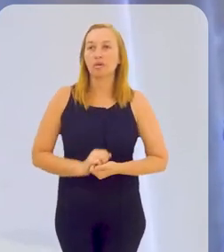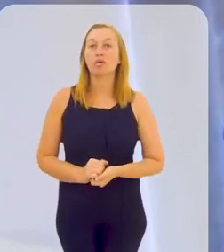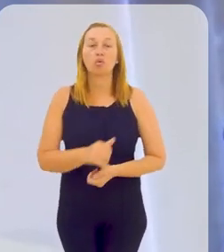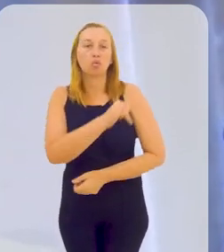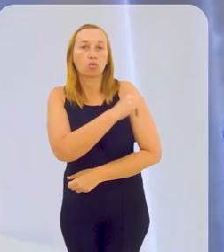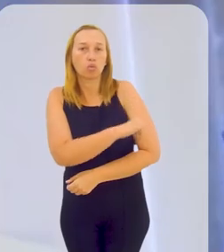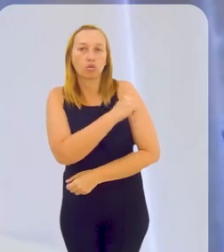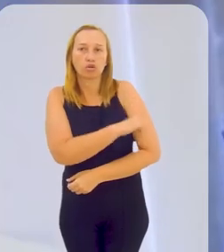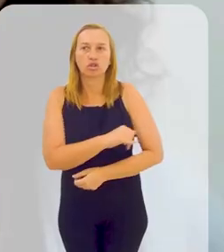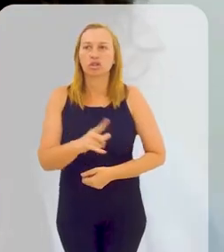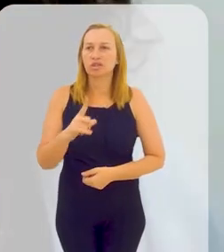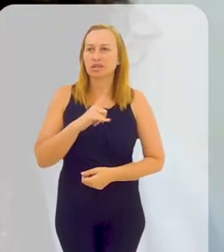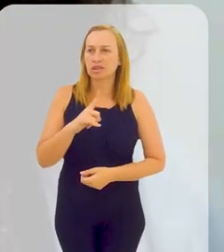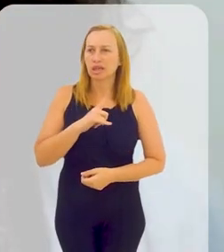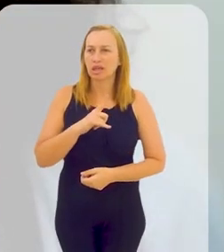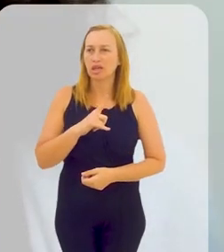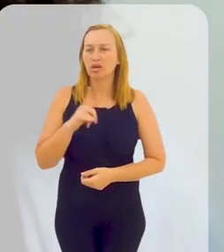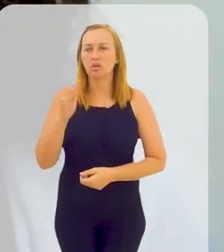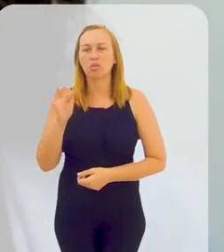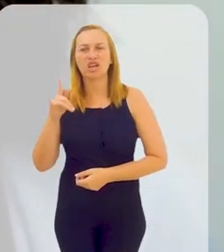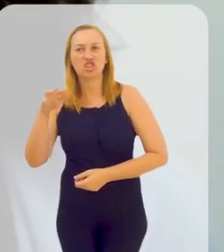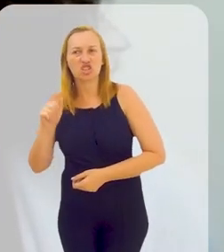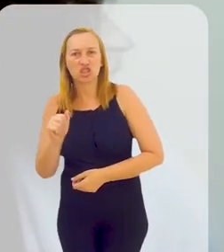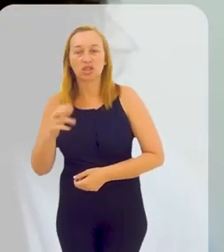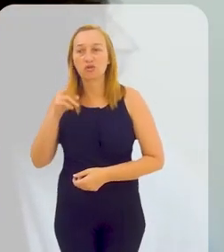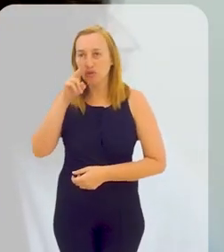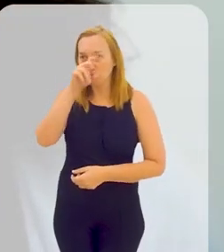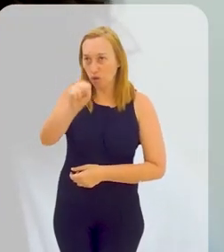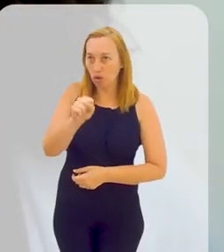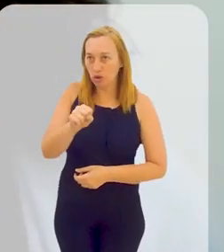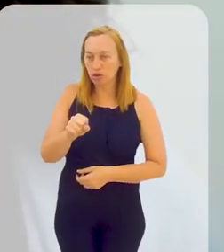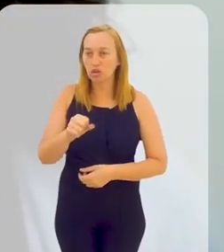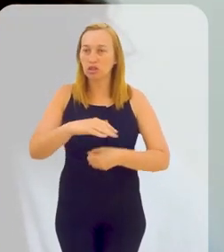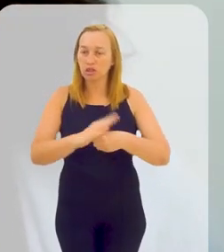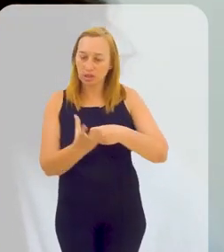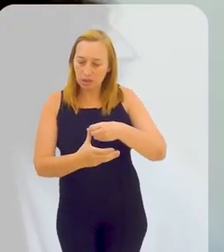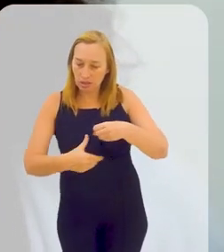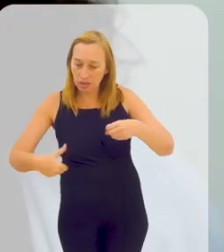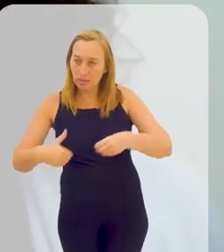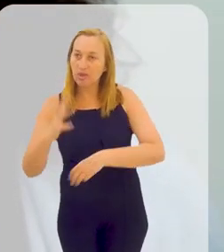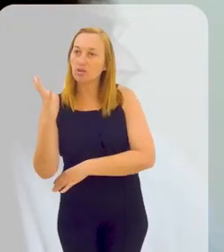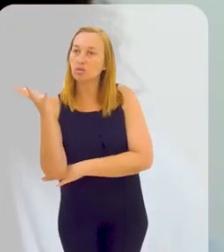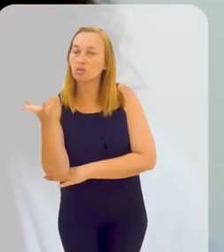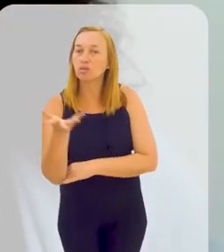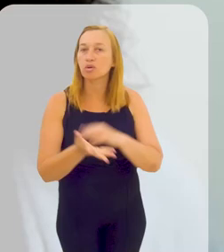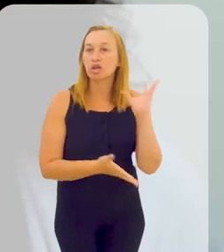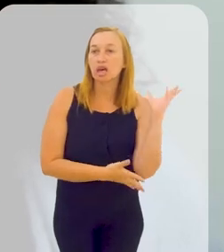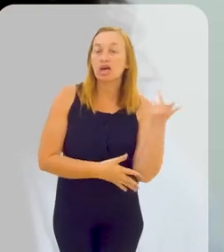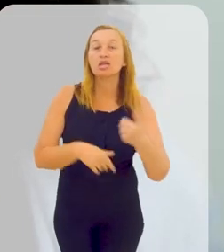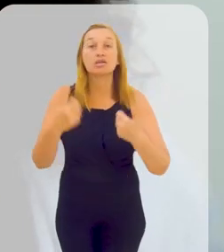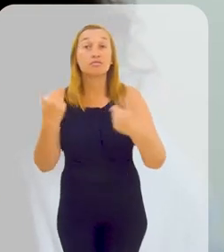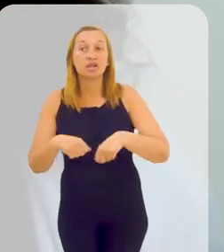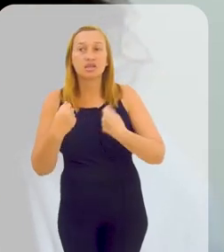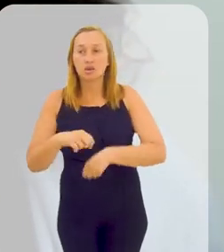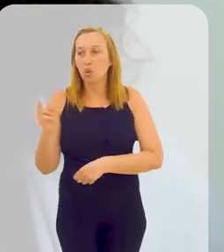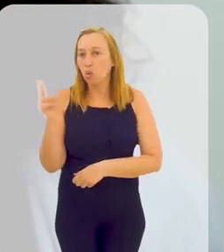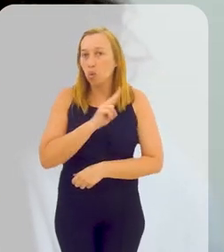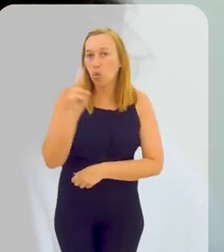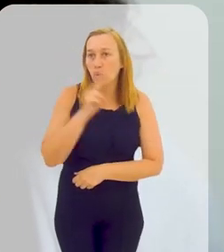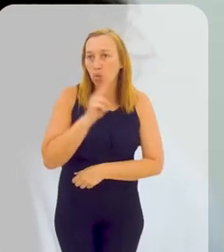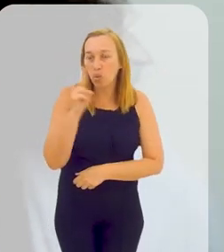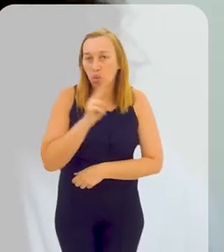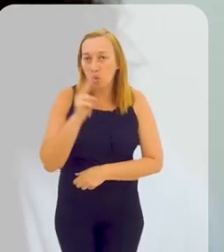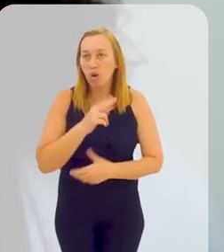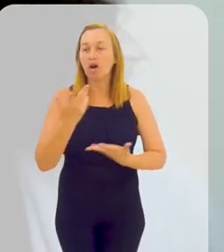O Rio de Janeiro, ele tem uma agenda forte nessa questão do saneamento ambiental, né, e que precisa ser acelerada, né,